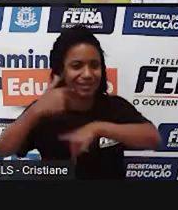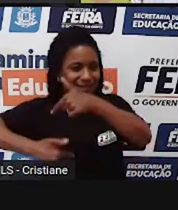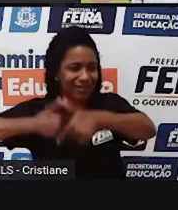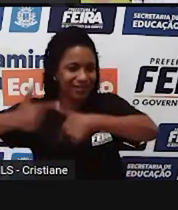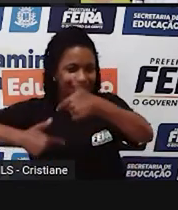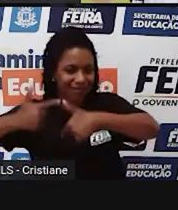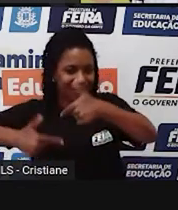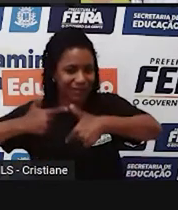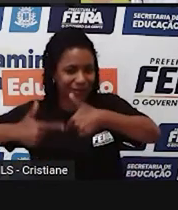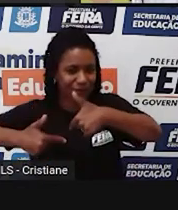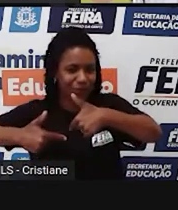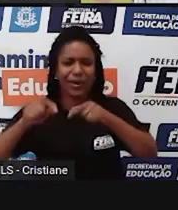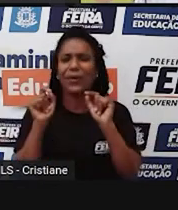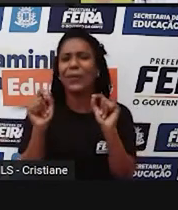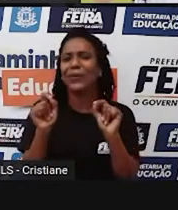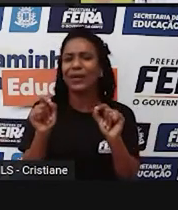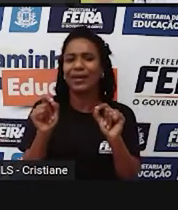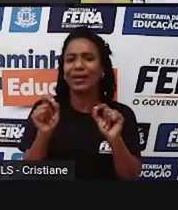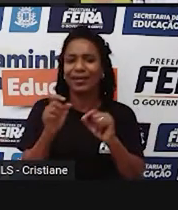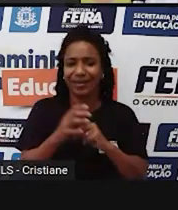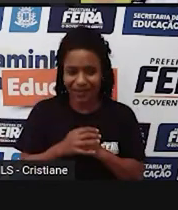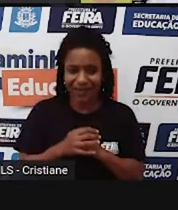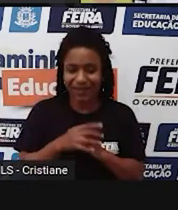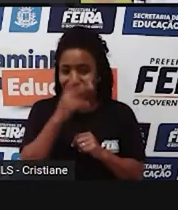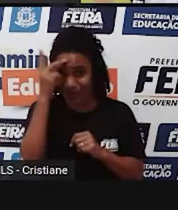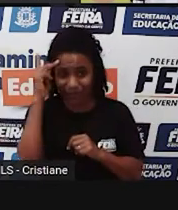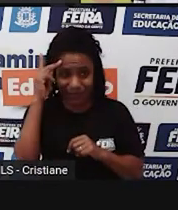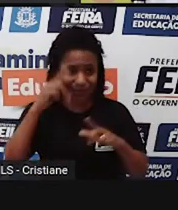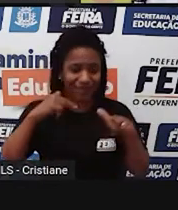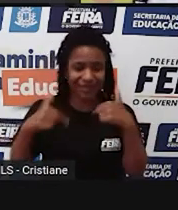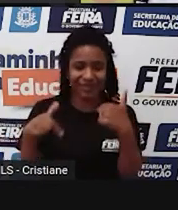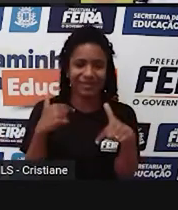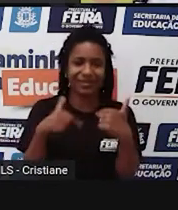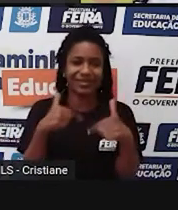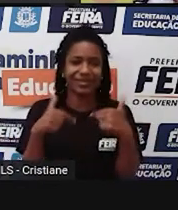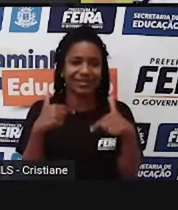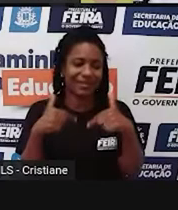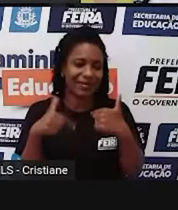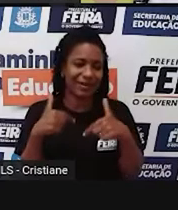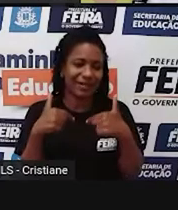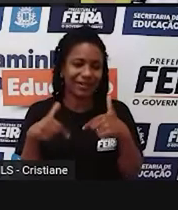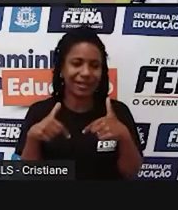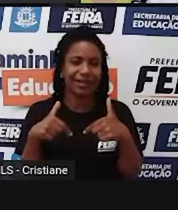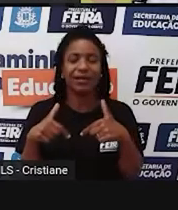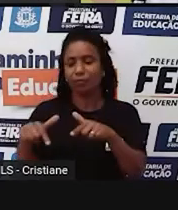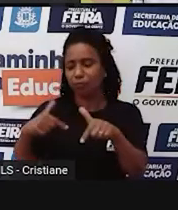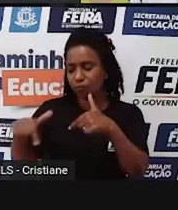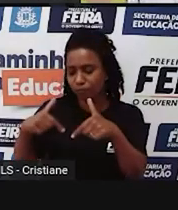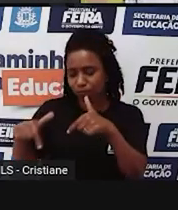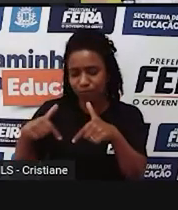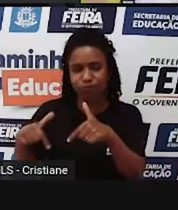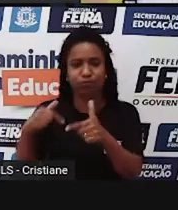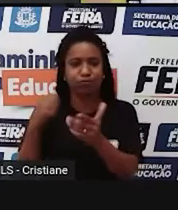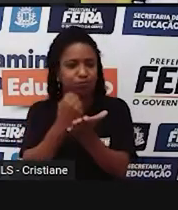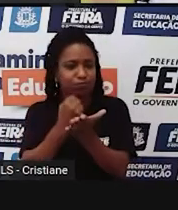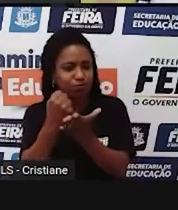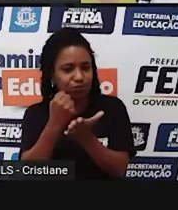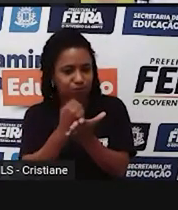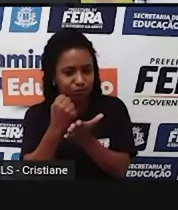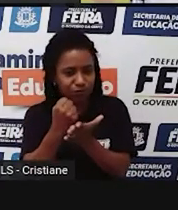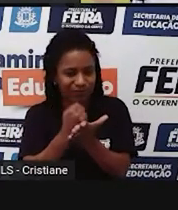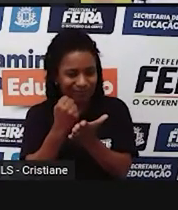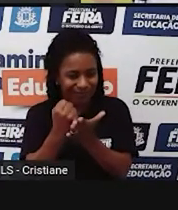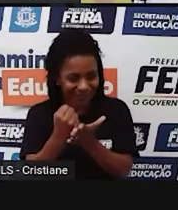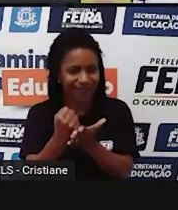trabalhadores que têm uma certa situação já regularizada, com uma carteira assinada,